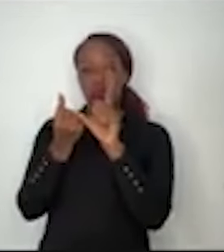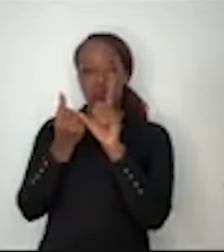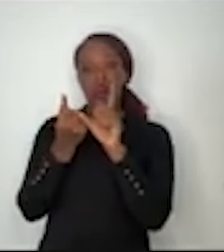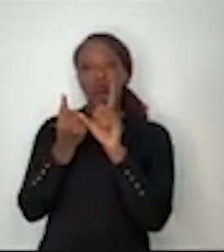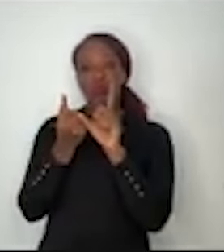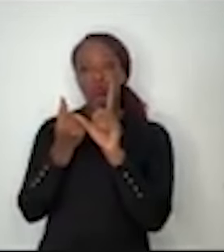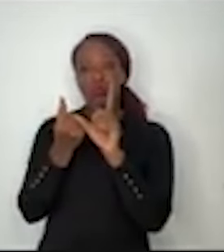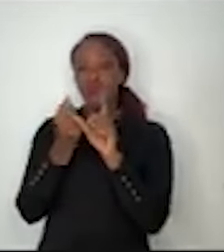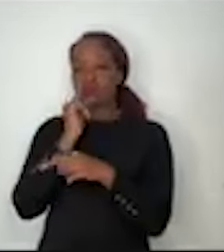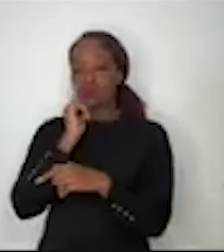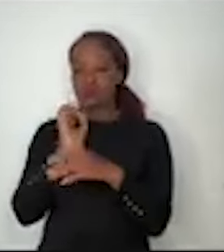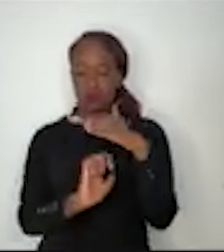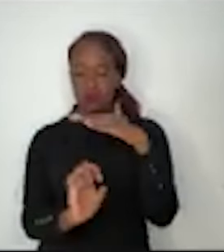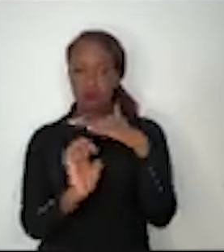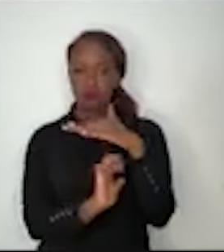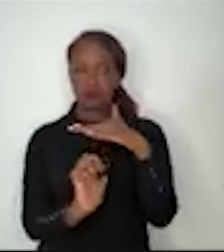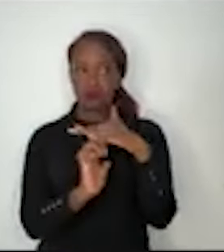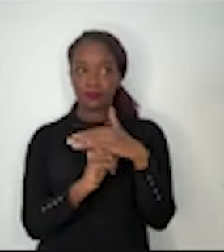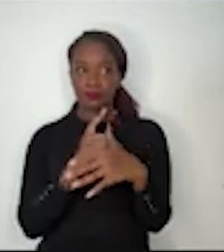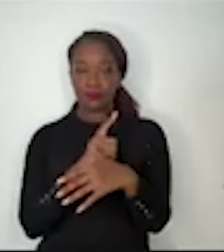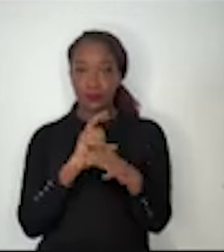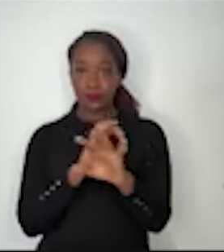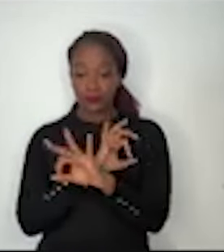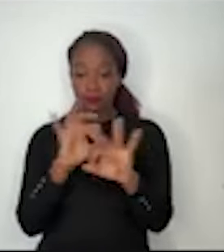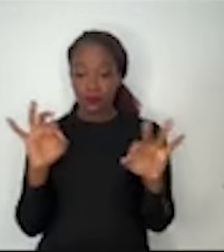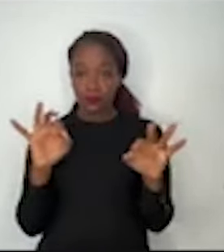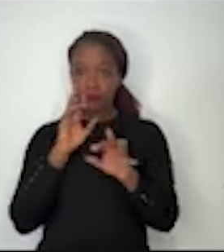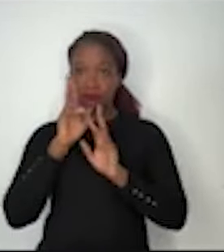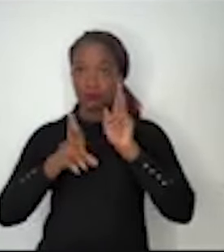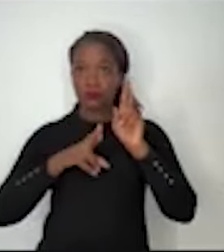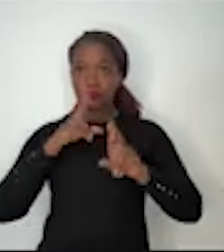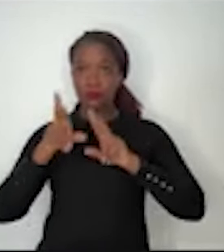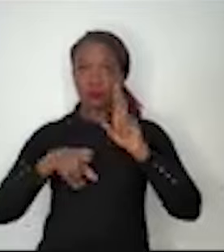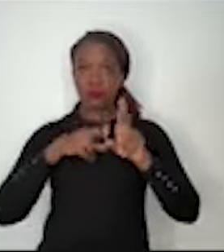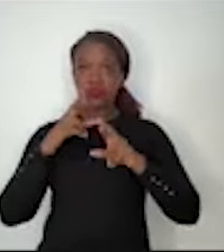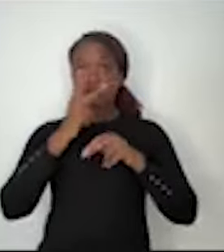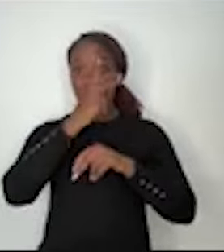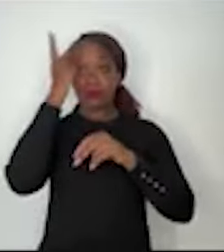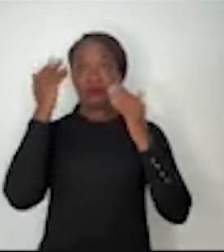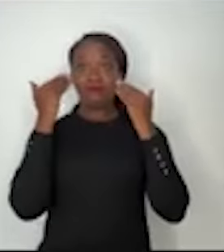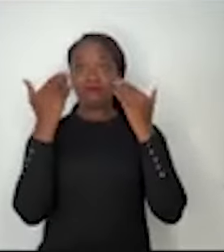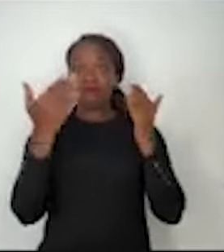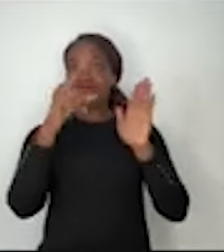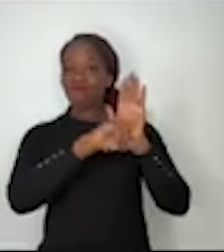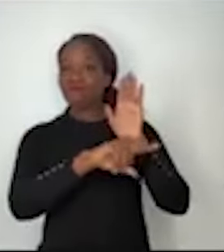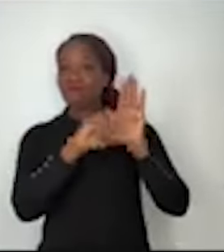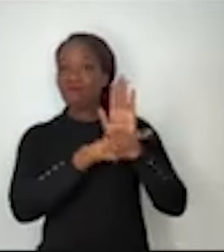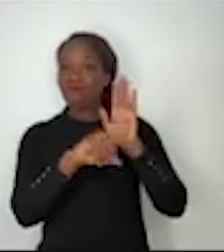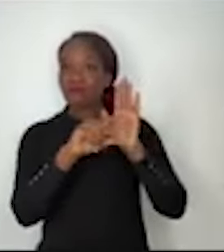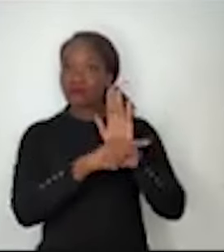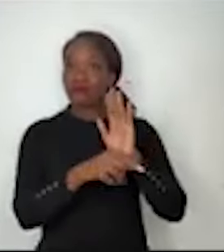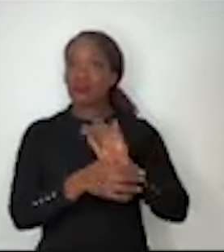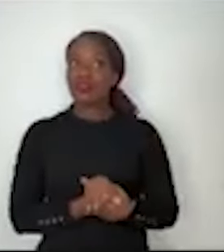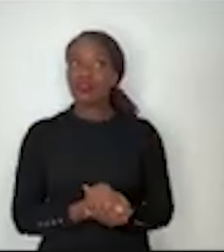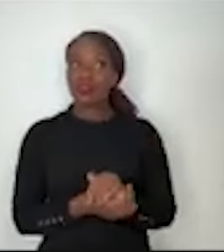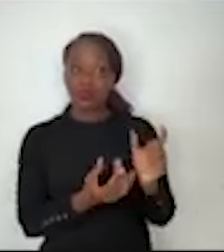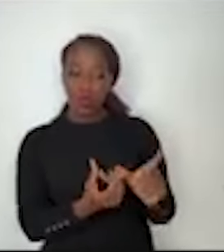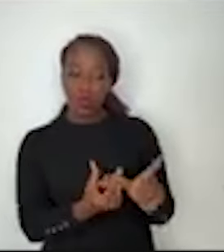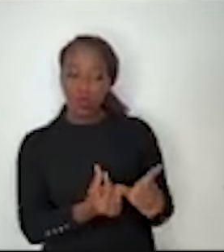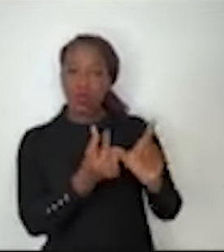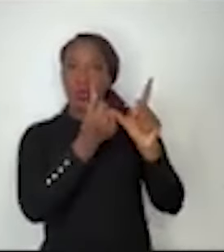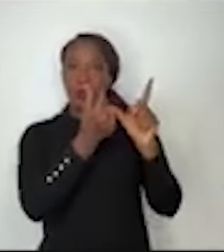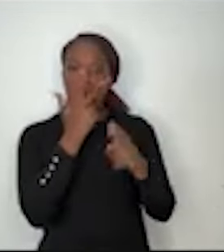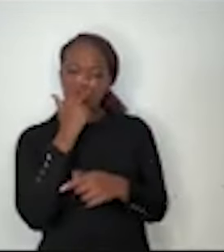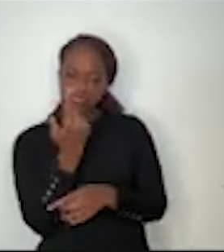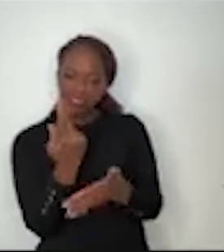empresa tem um ótimo resultado, a manchete é negativa. A empresa tal teve tanto de lucro, como se isso fosse uma coisa errada e